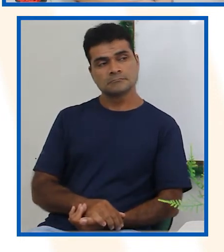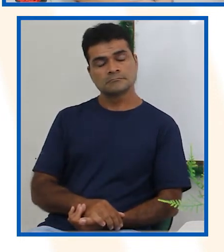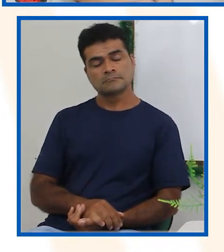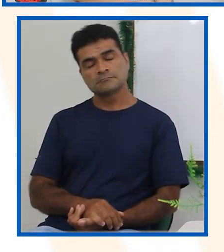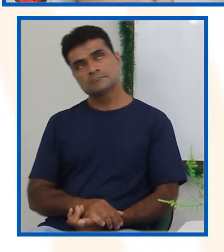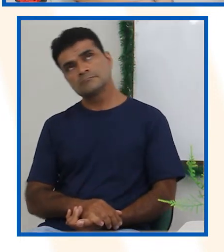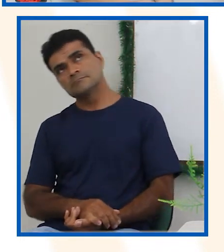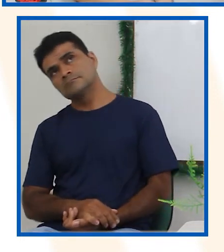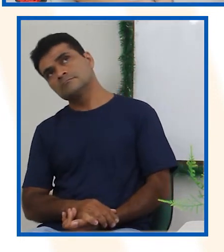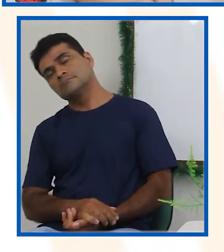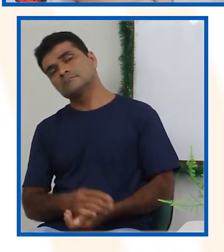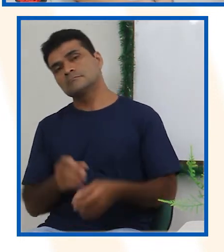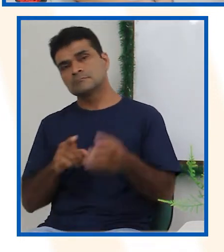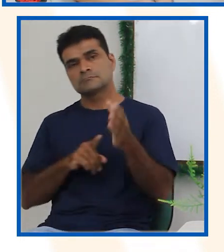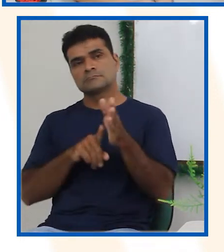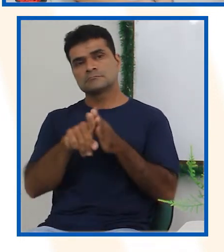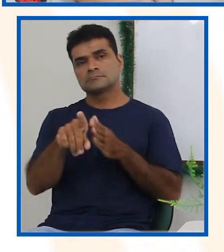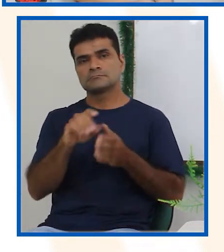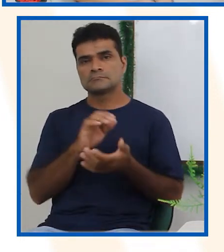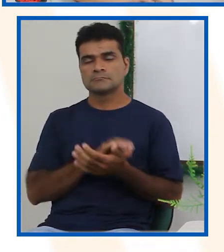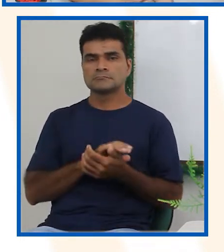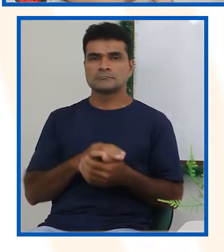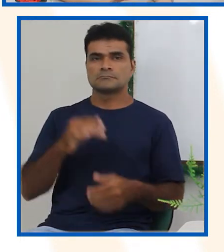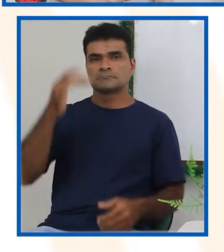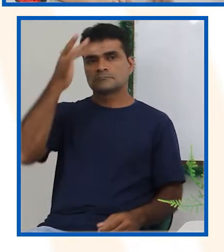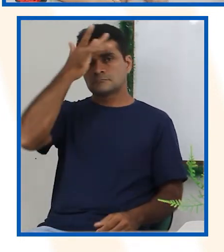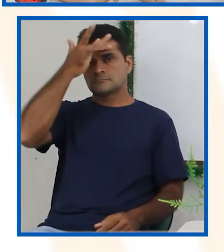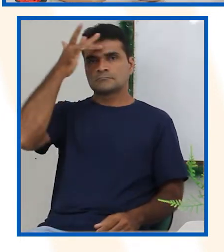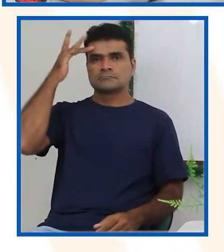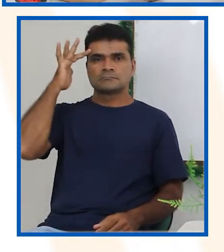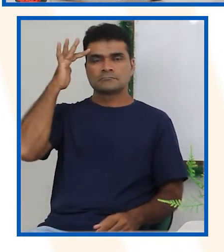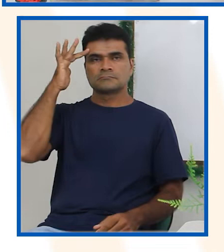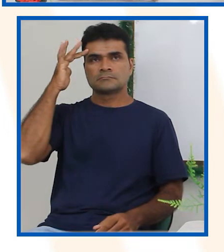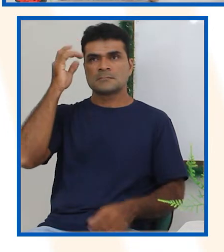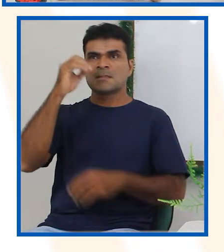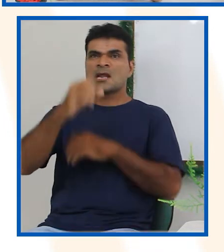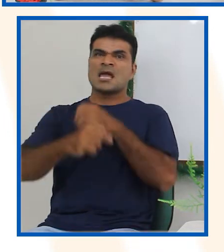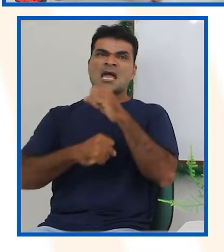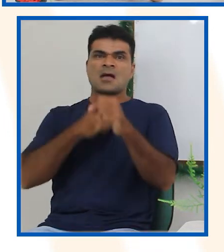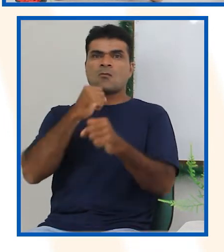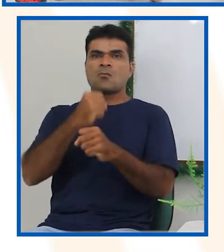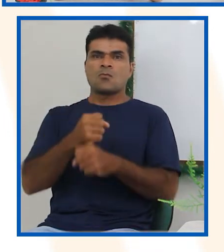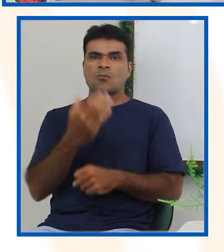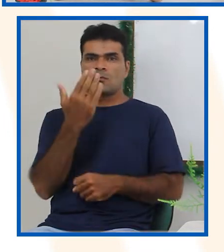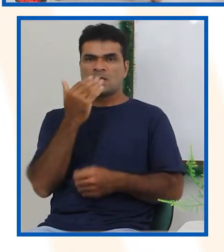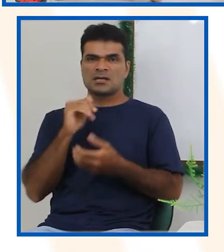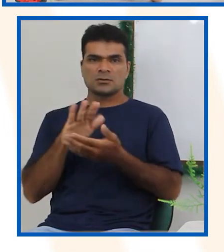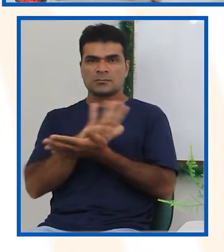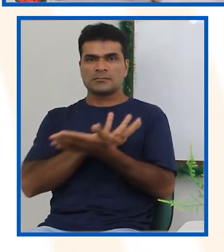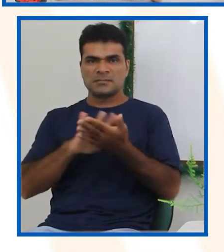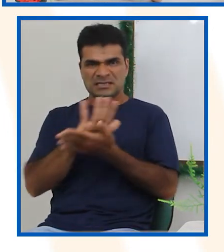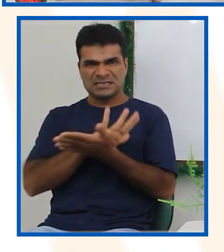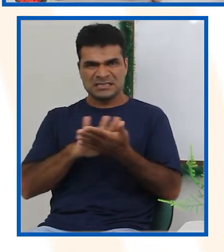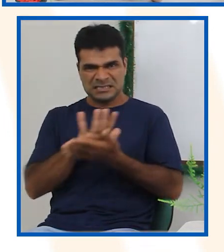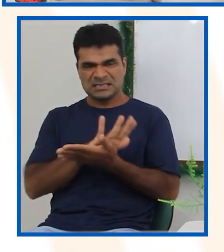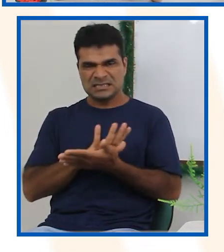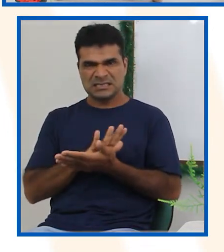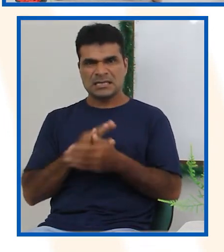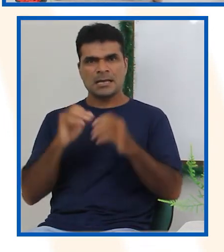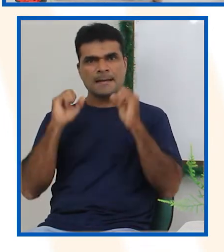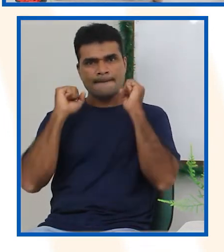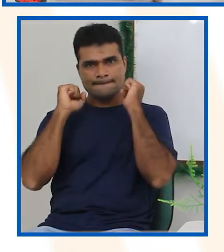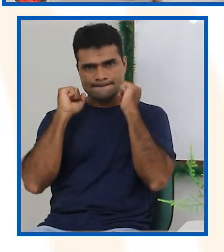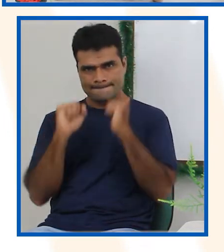Qual a chance de uma pessoa ficar um ano sem comer? Será que é possível uma pessoa ficar um ano, gente?